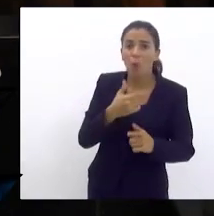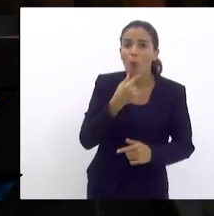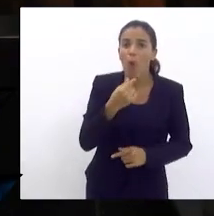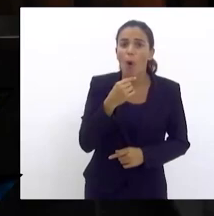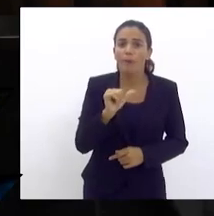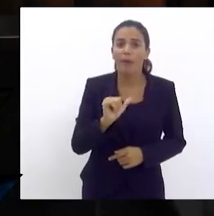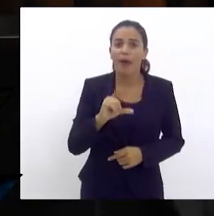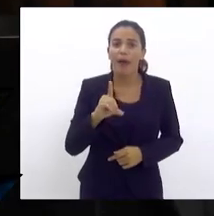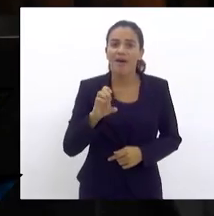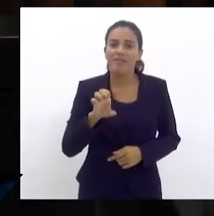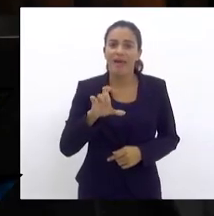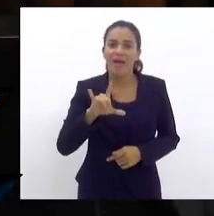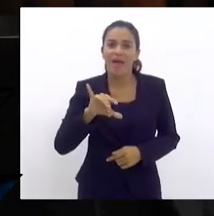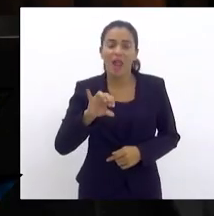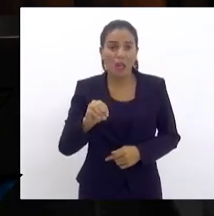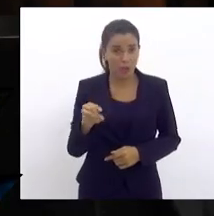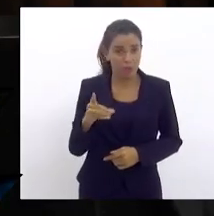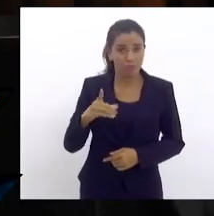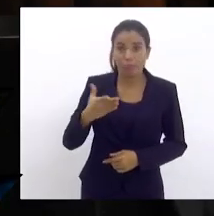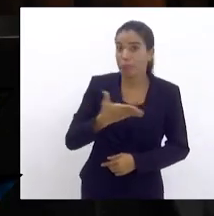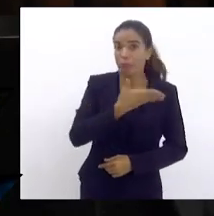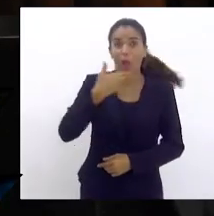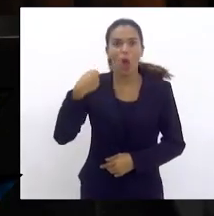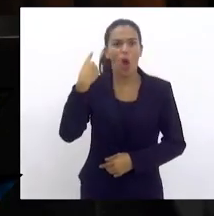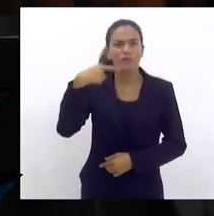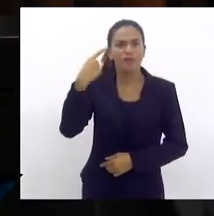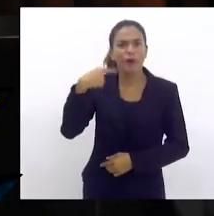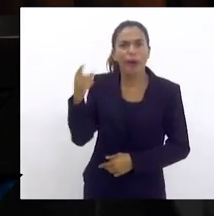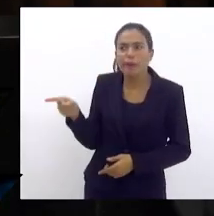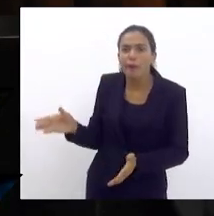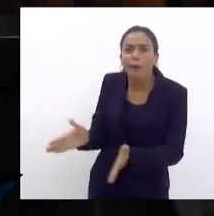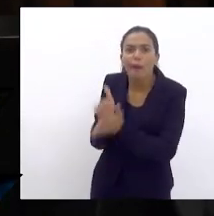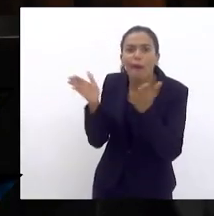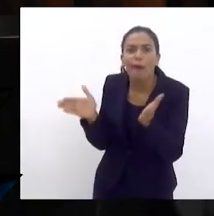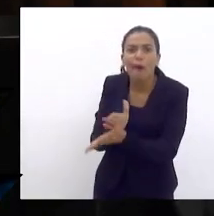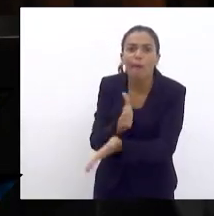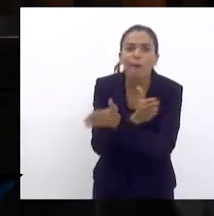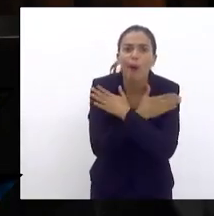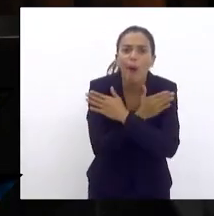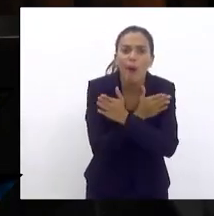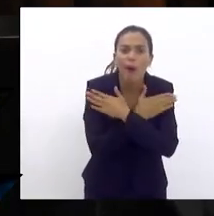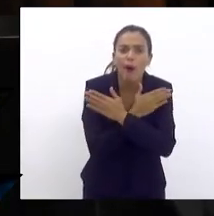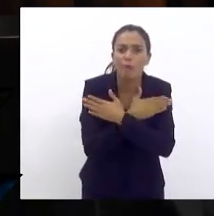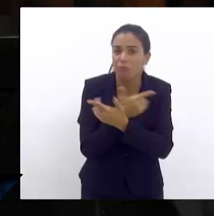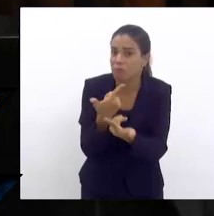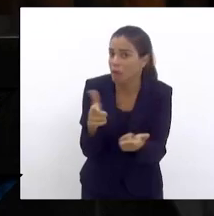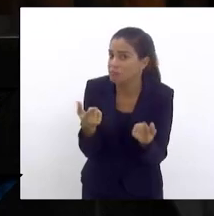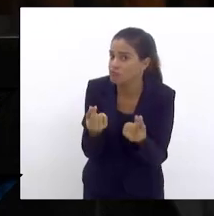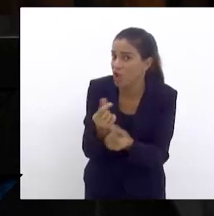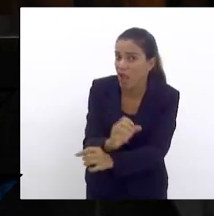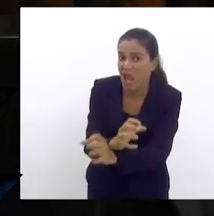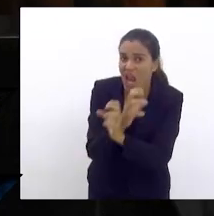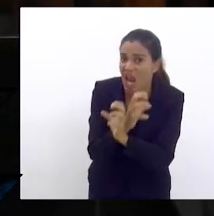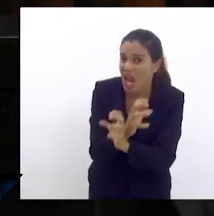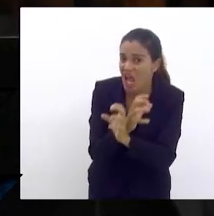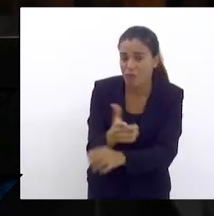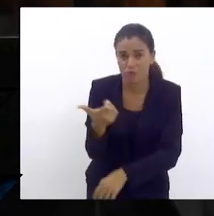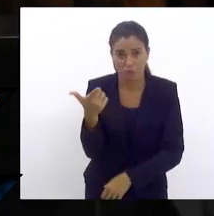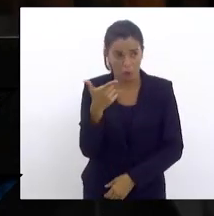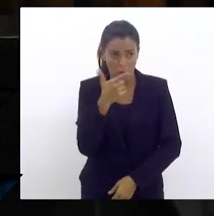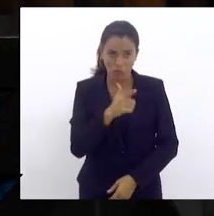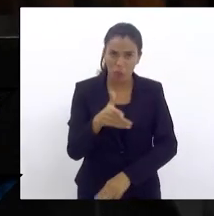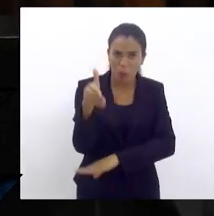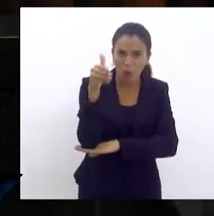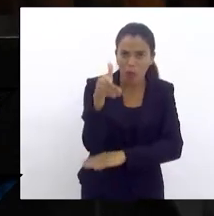melhores advogados, sendo que o cara era um cara desempregado, que não tinha dinheiro, não tinha nada, conseguiu uma viagem em cima da hora, um